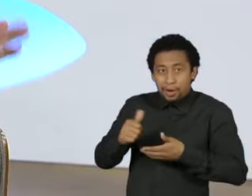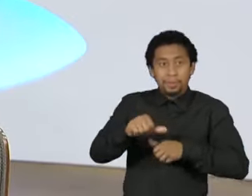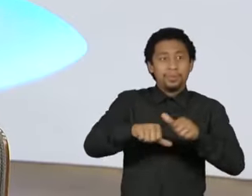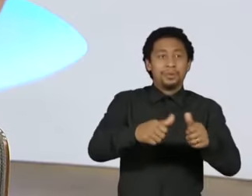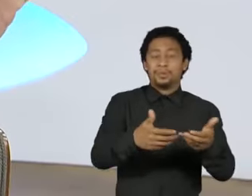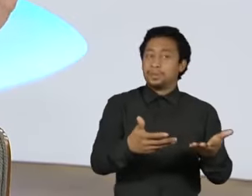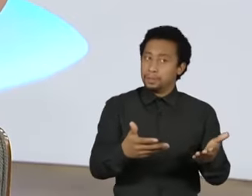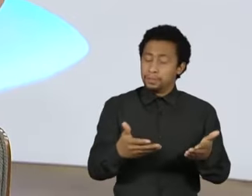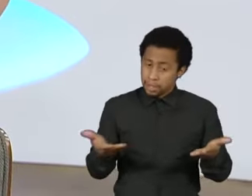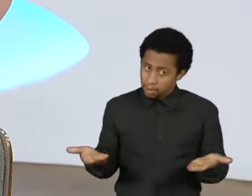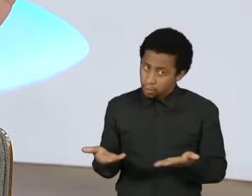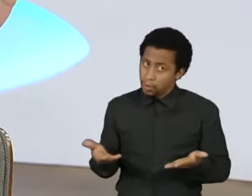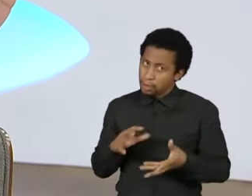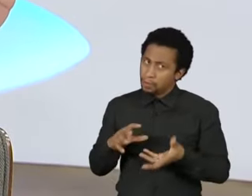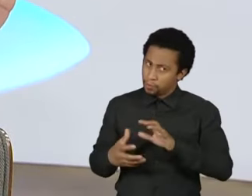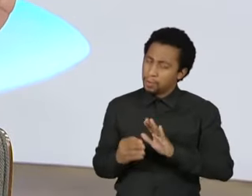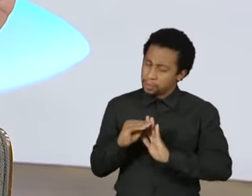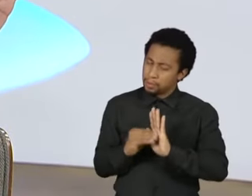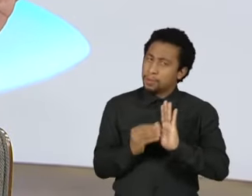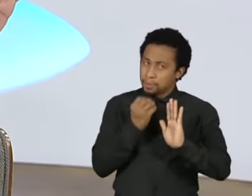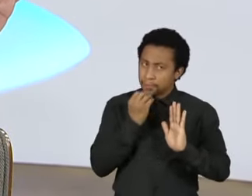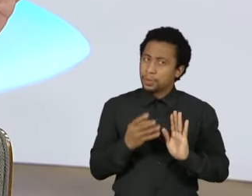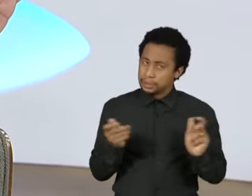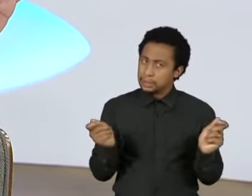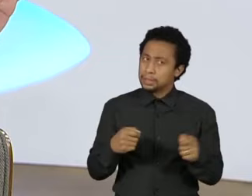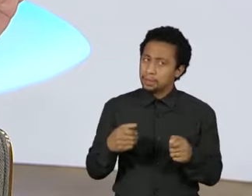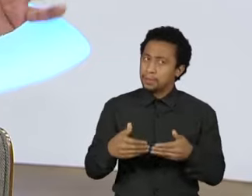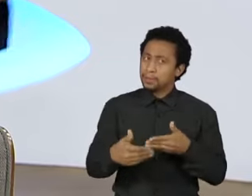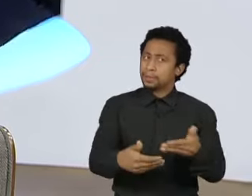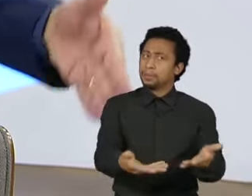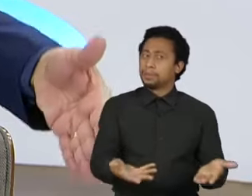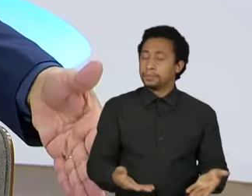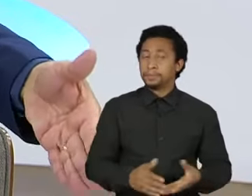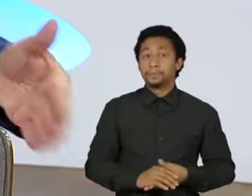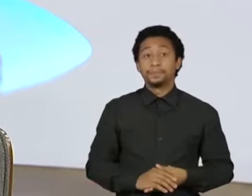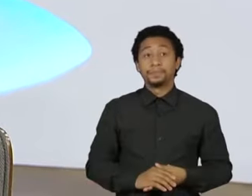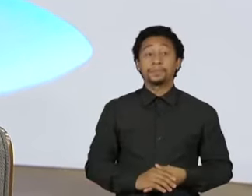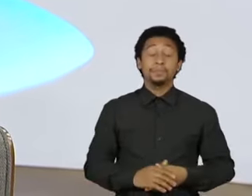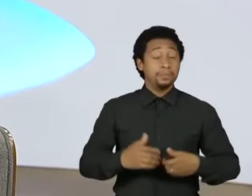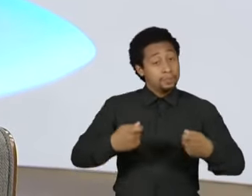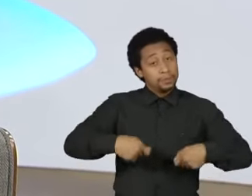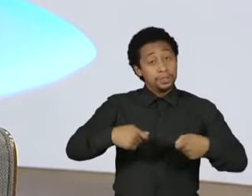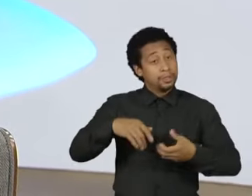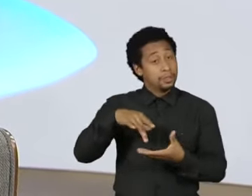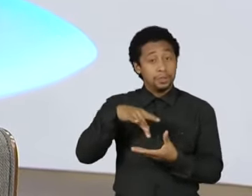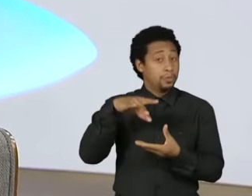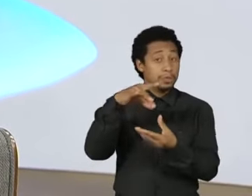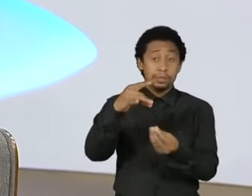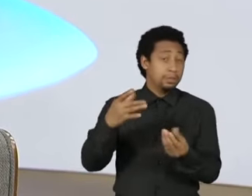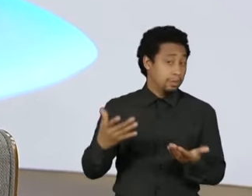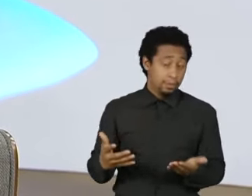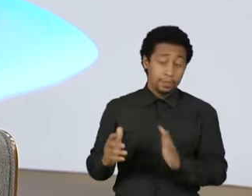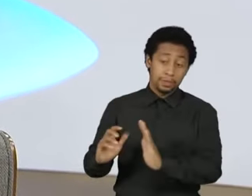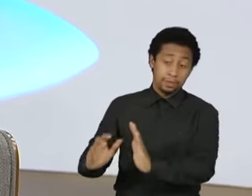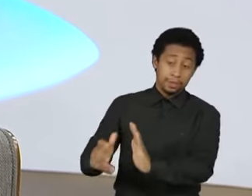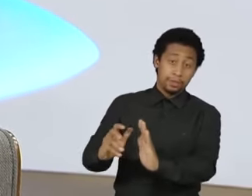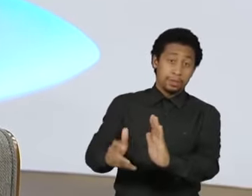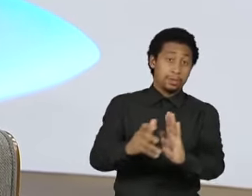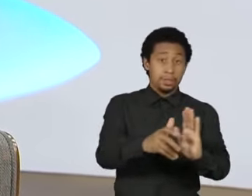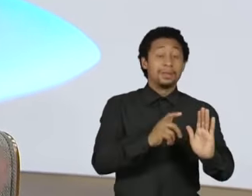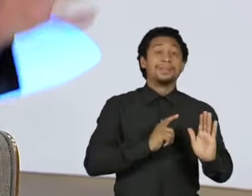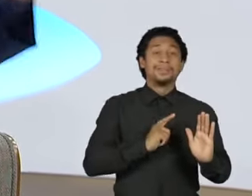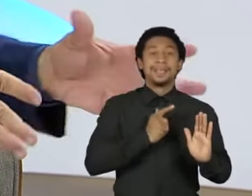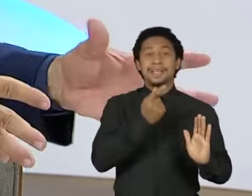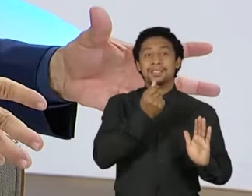prazo dá resultado. Então, assim, vai precisar ter democracia nos partidos, já que tem dinheiro público lá. Não tem